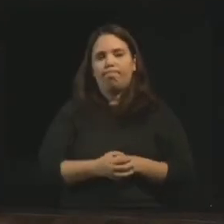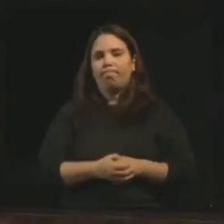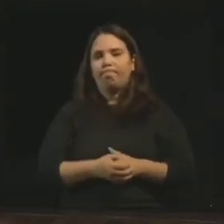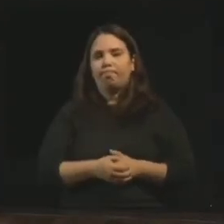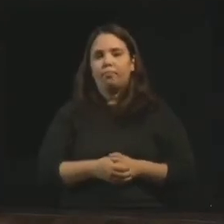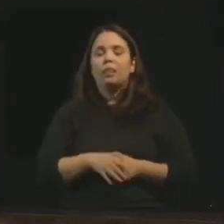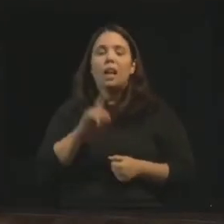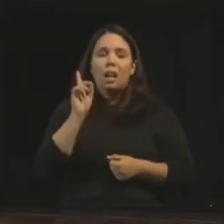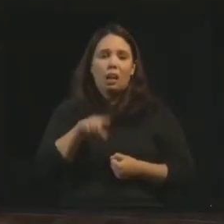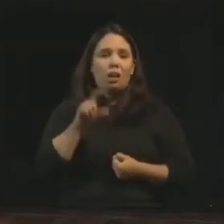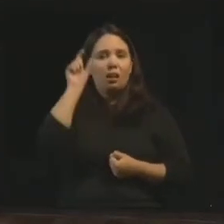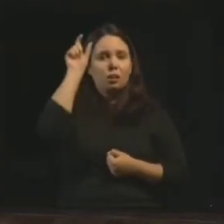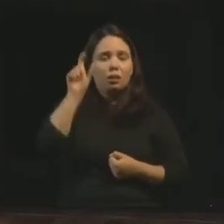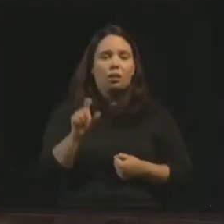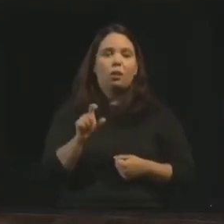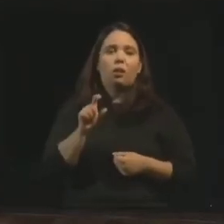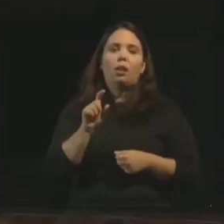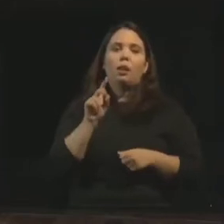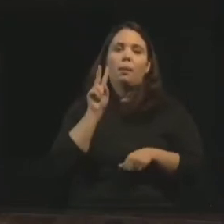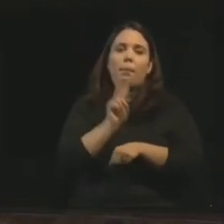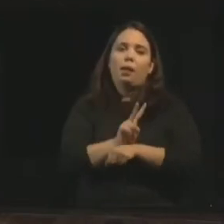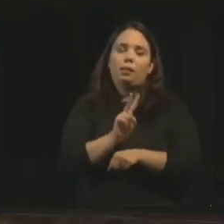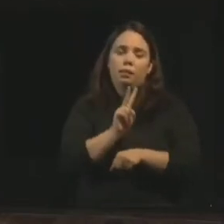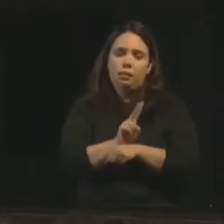para preservá-los muitas vezes.